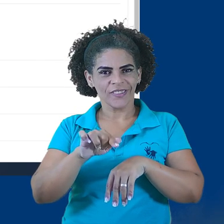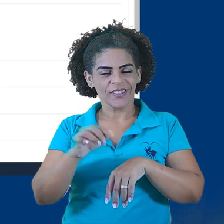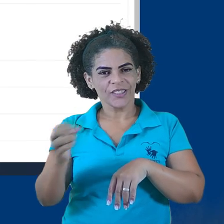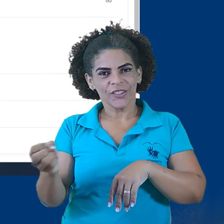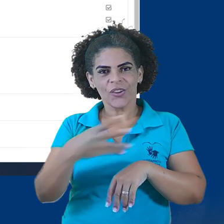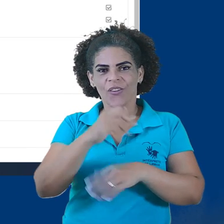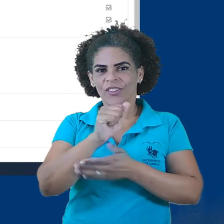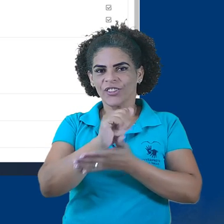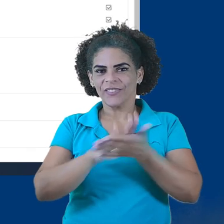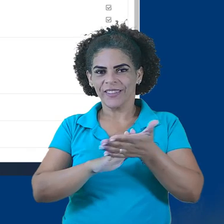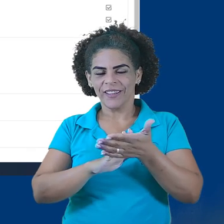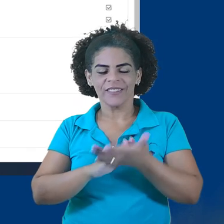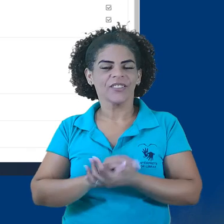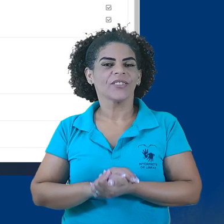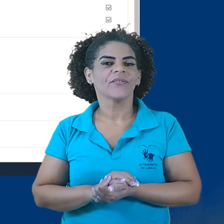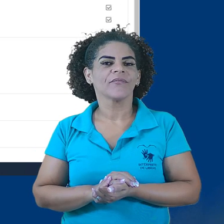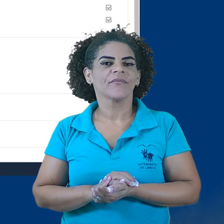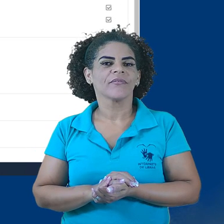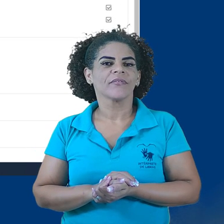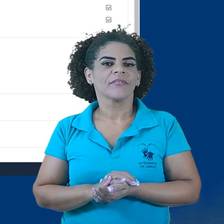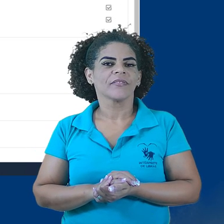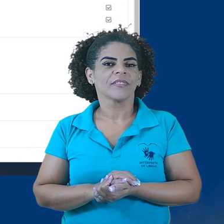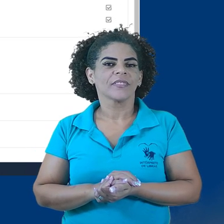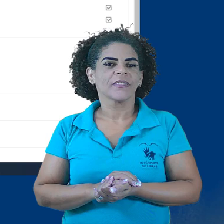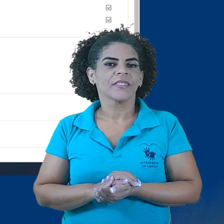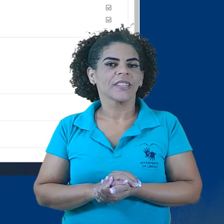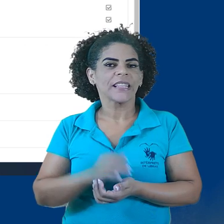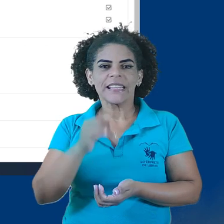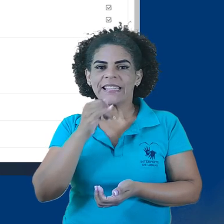Vamos. Agora podemos ver nosso novo curso,